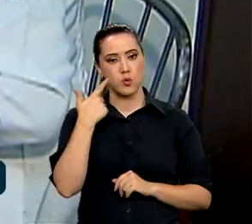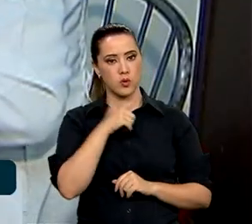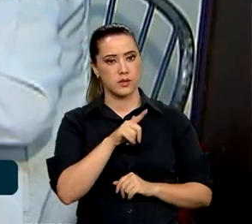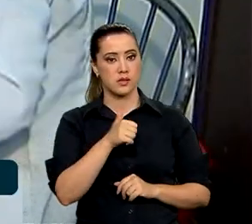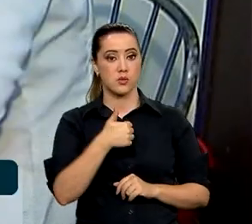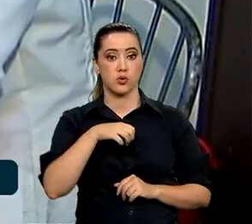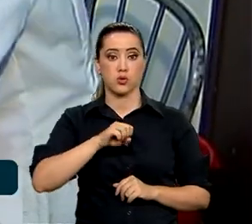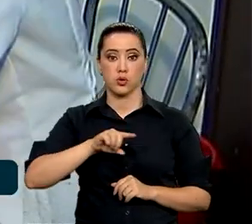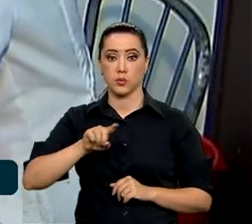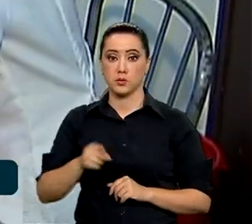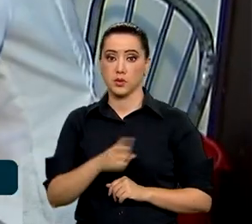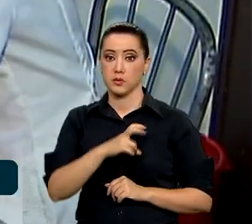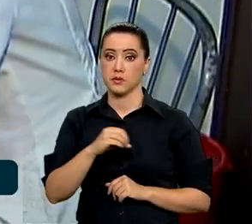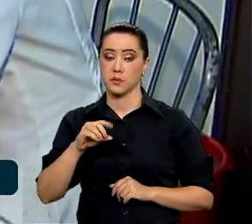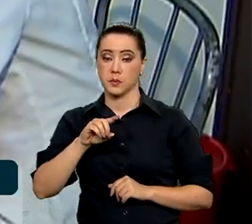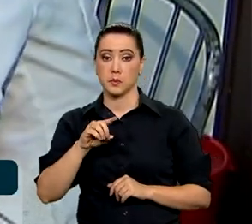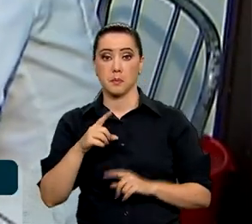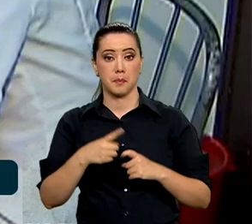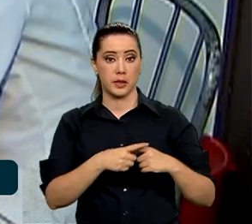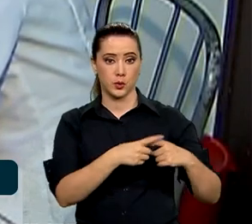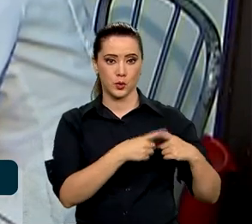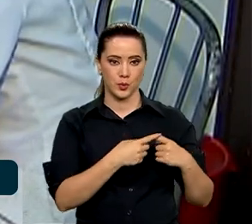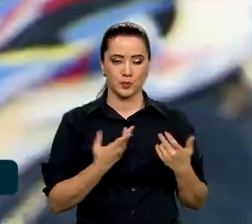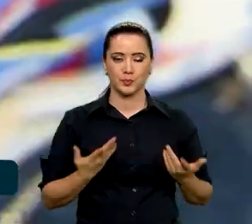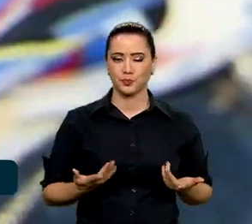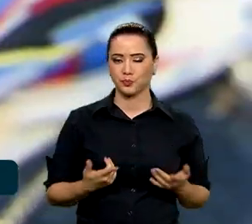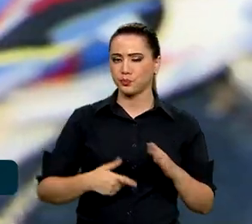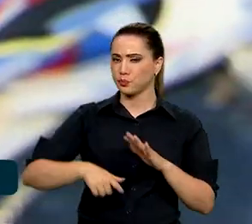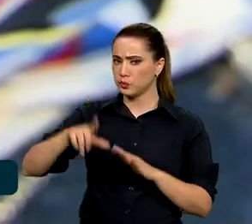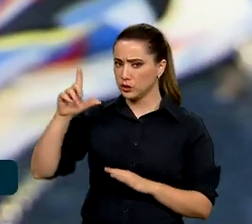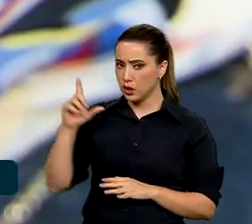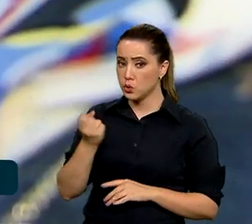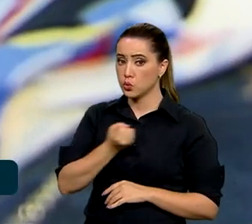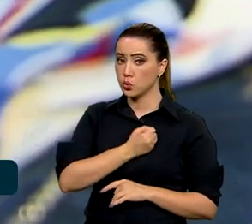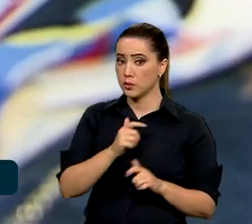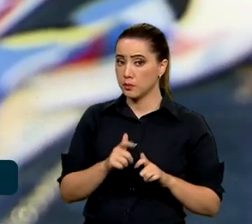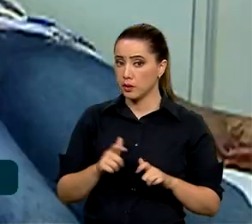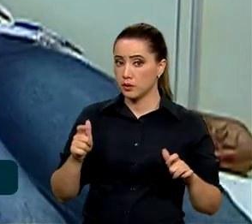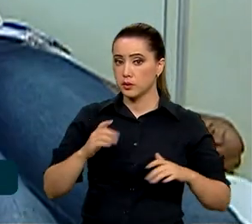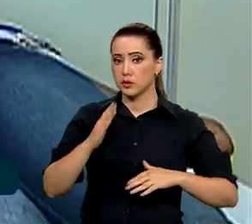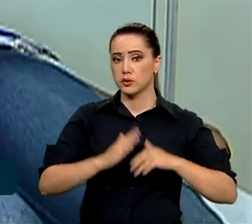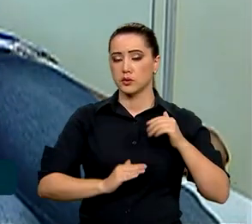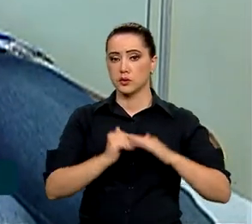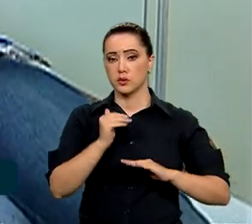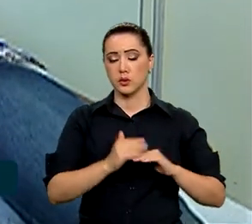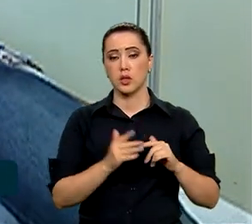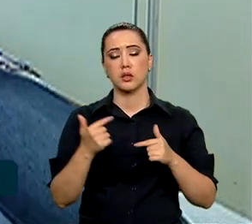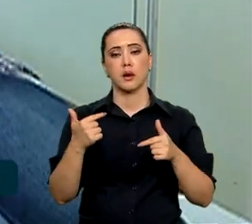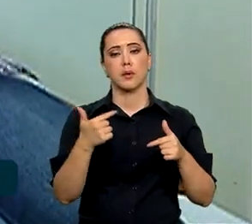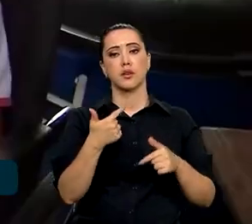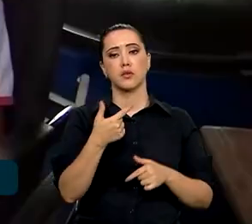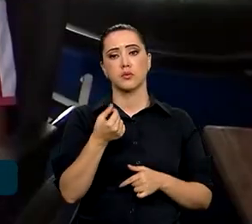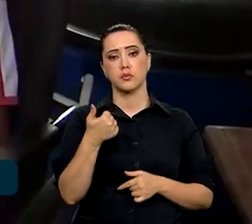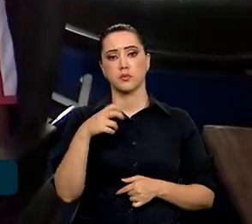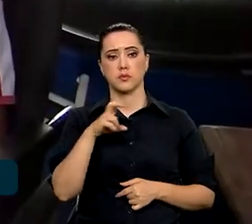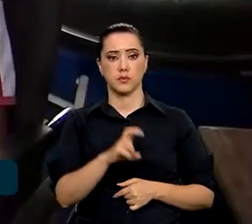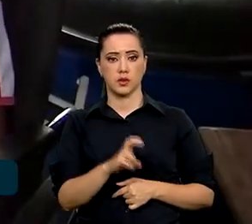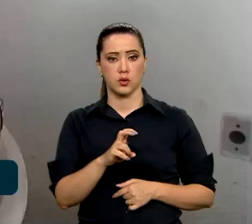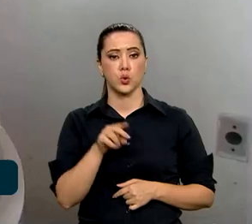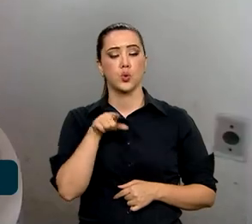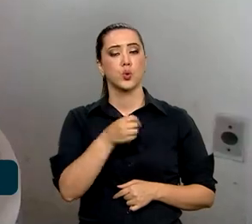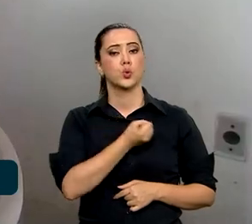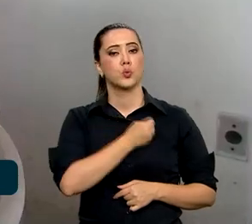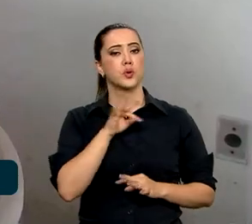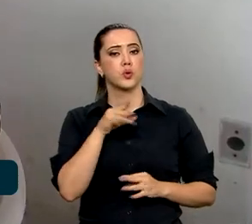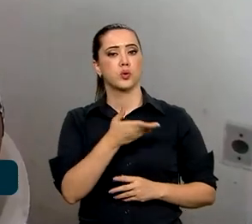atingir a marca de 18.500 médicos. Até então, o maior número de profissionais em atividade foi em 2015.